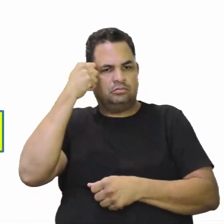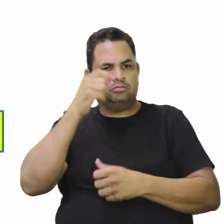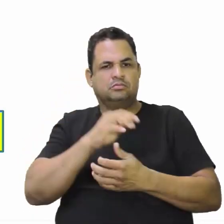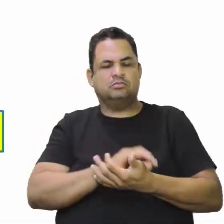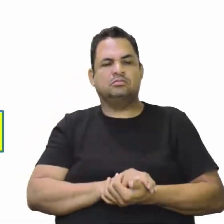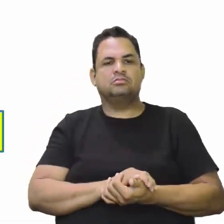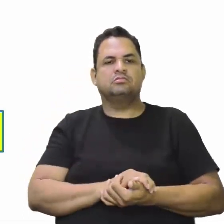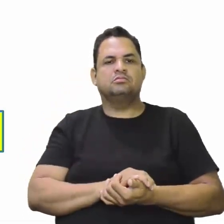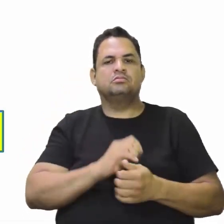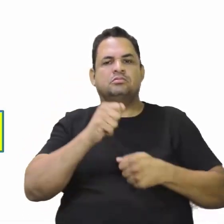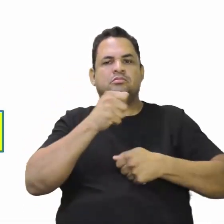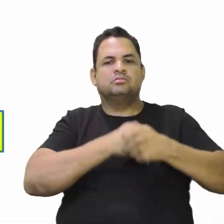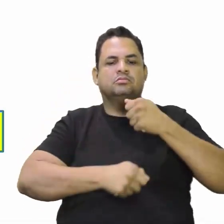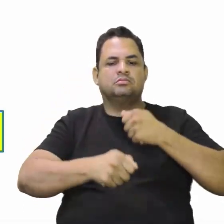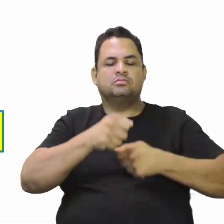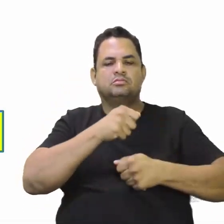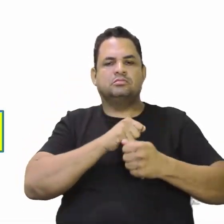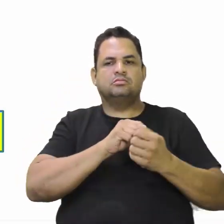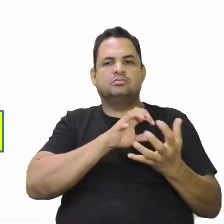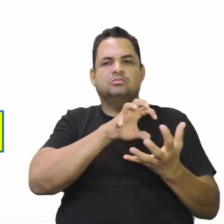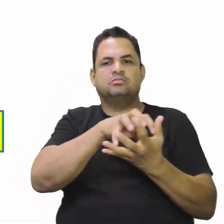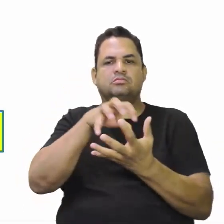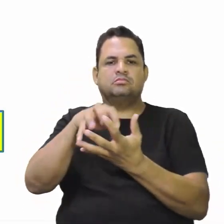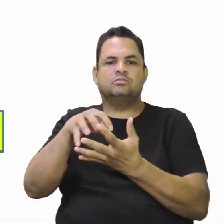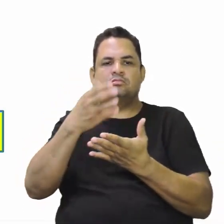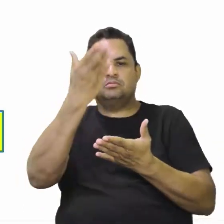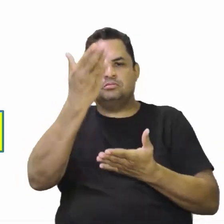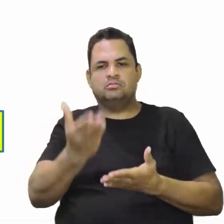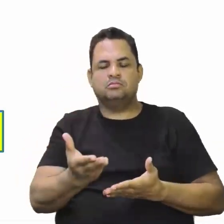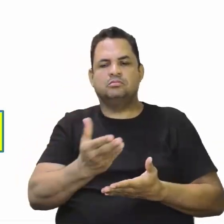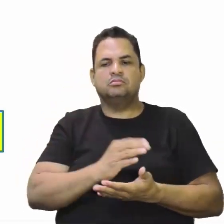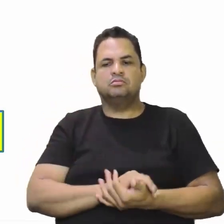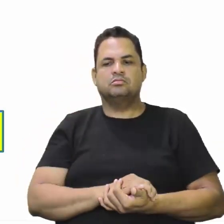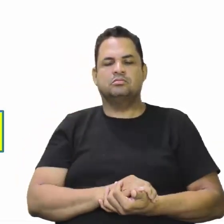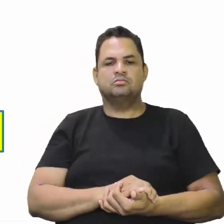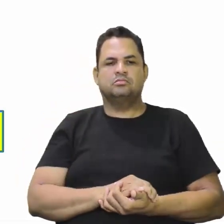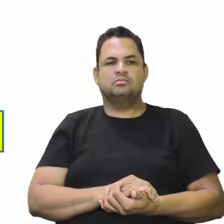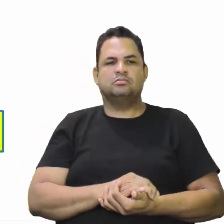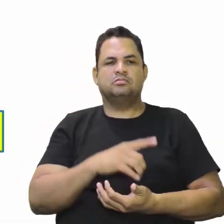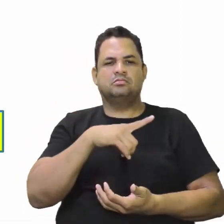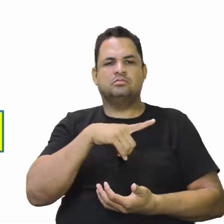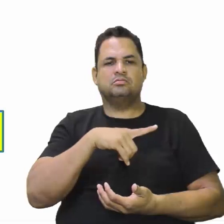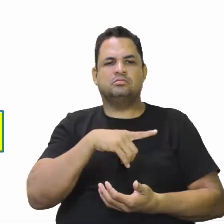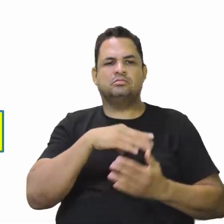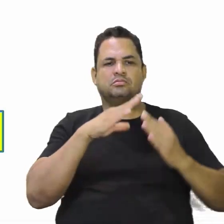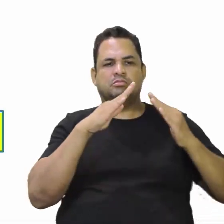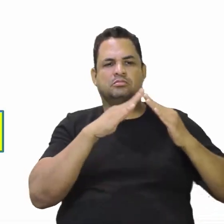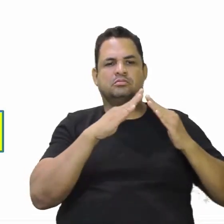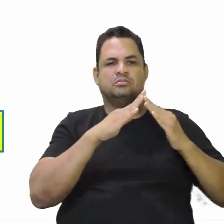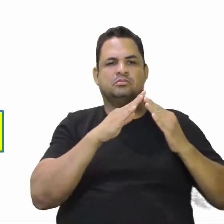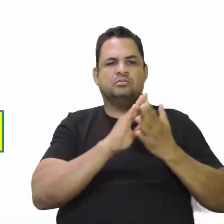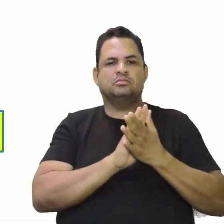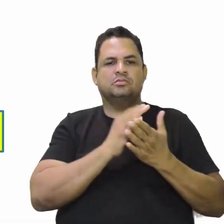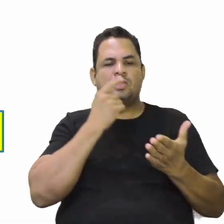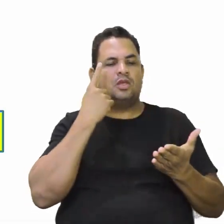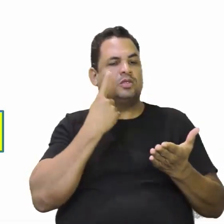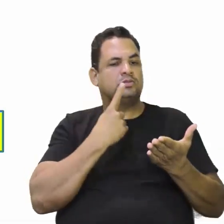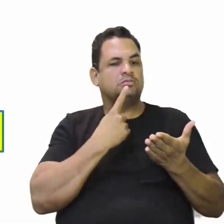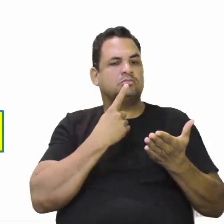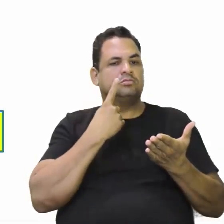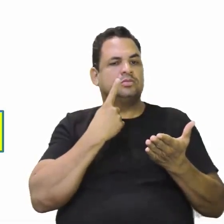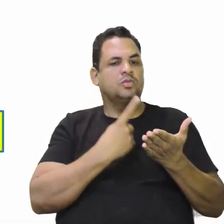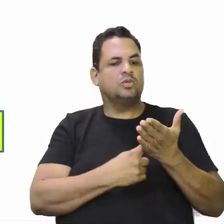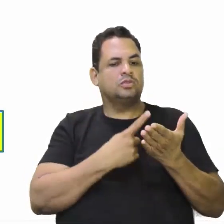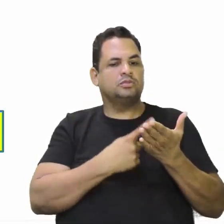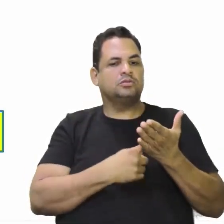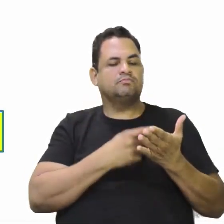A administração do sistema colonial, ela se dava dessa maneira aí, ó. Nós temos a casa de contratação. O que era a